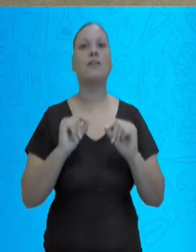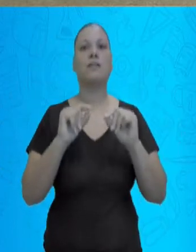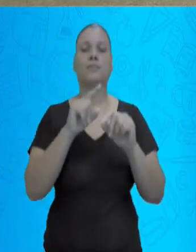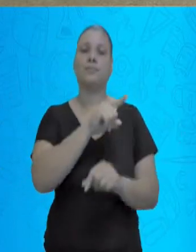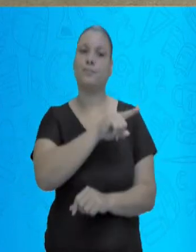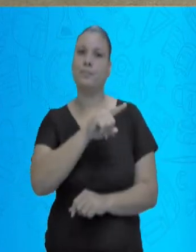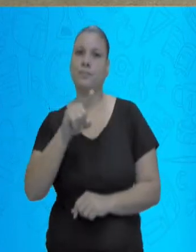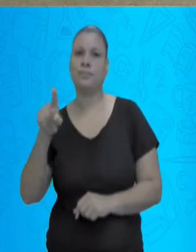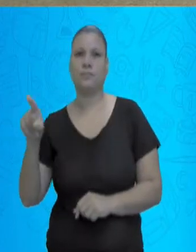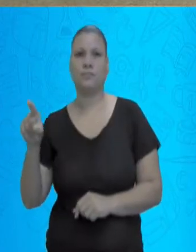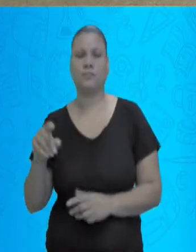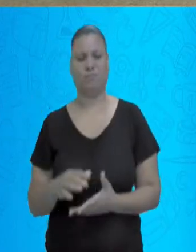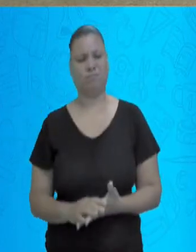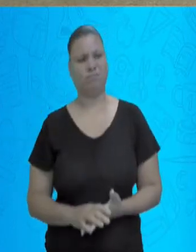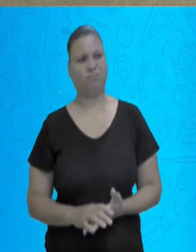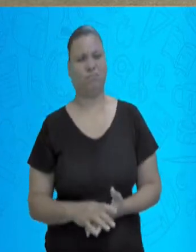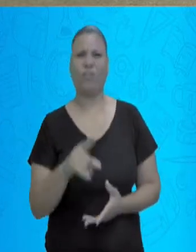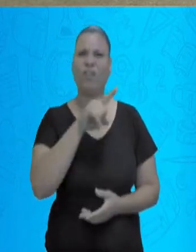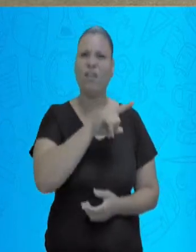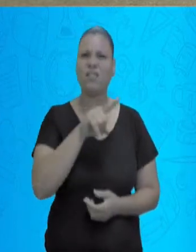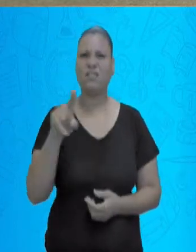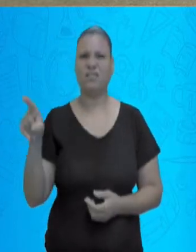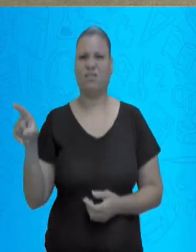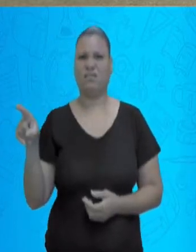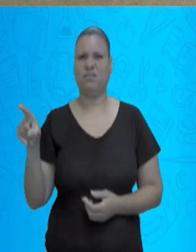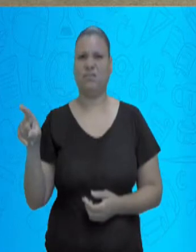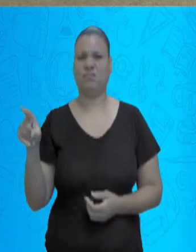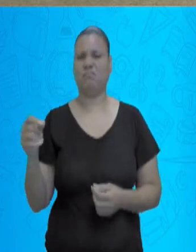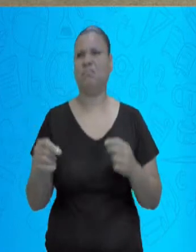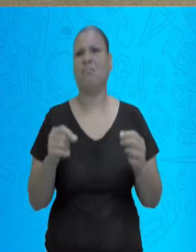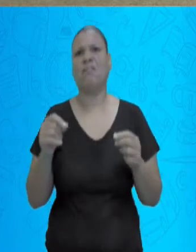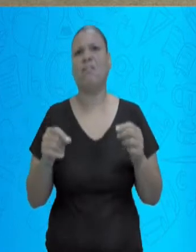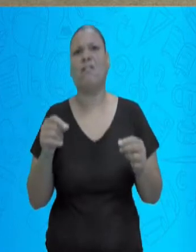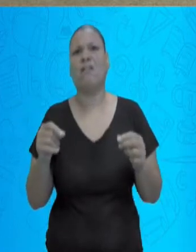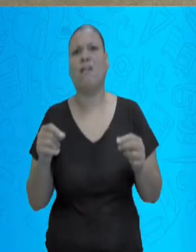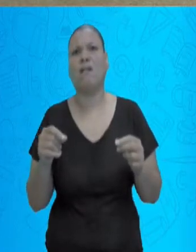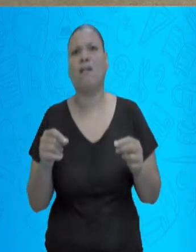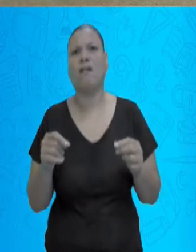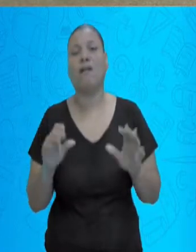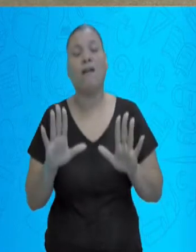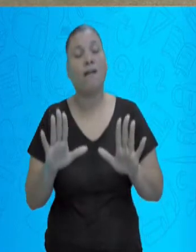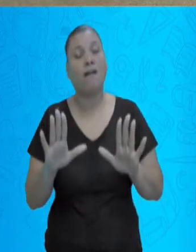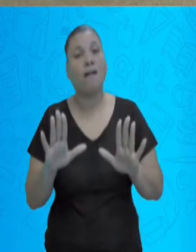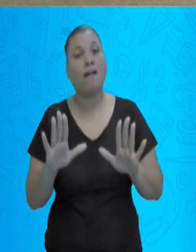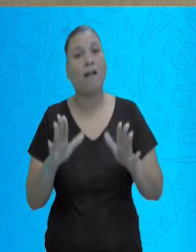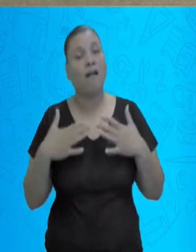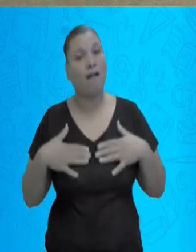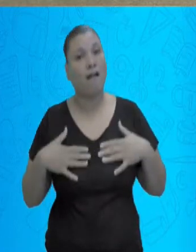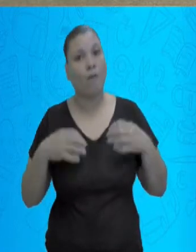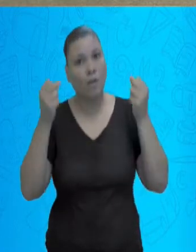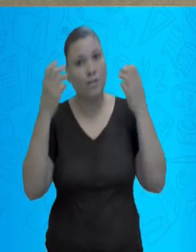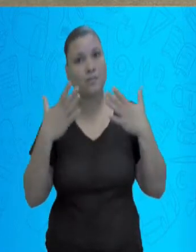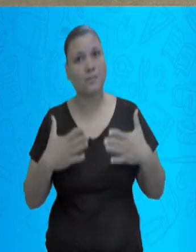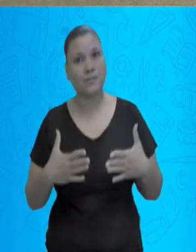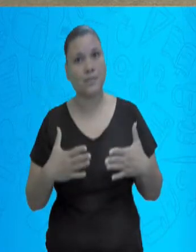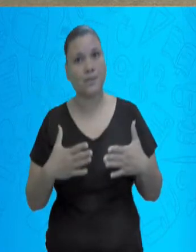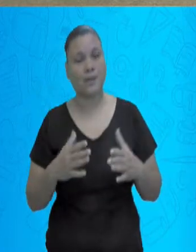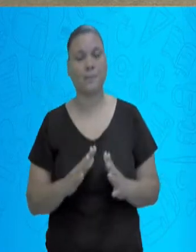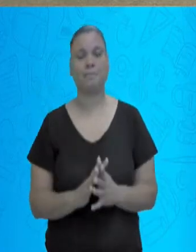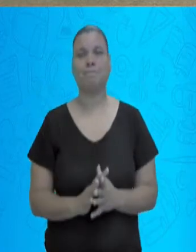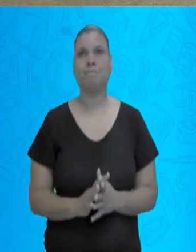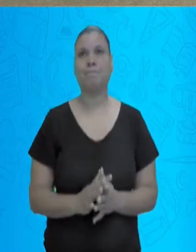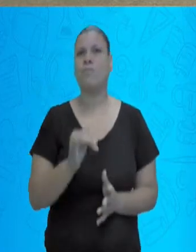que seria linha? Gente, a linha é um pontinho escorregando, né? Imagina,